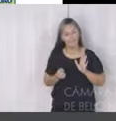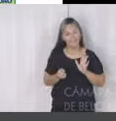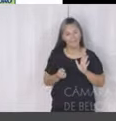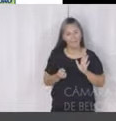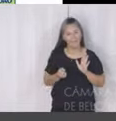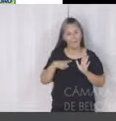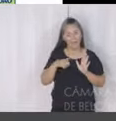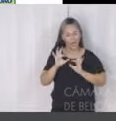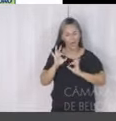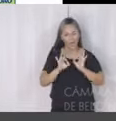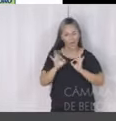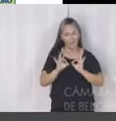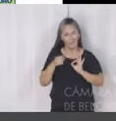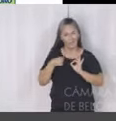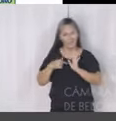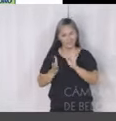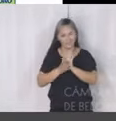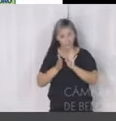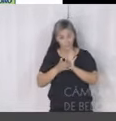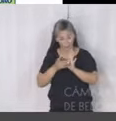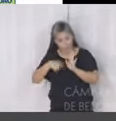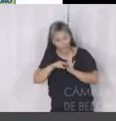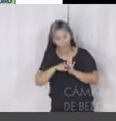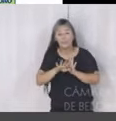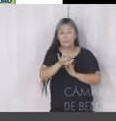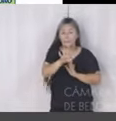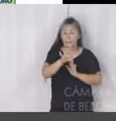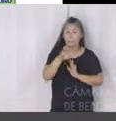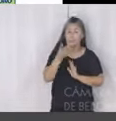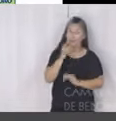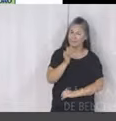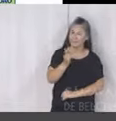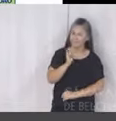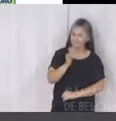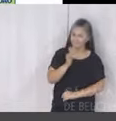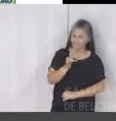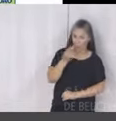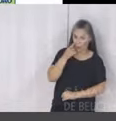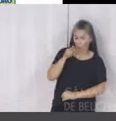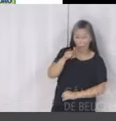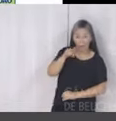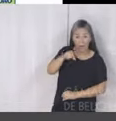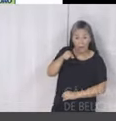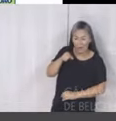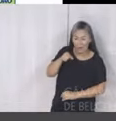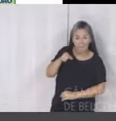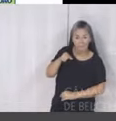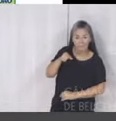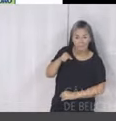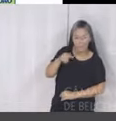nosso planejamento. Vale, eu acho que lembrar também que nesse primeiro semestre de